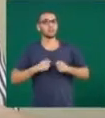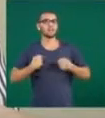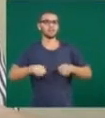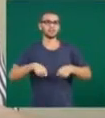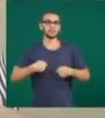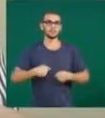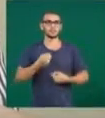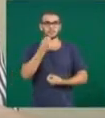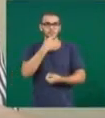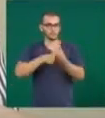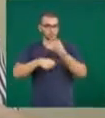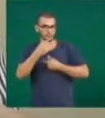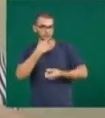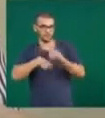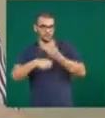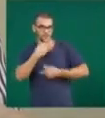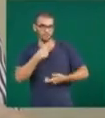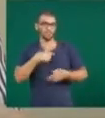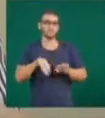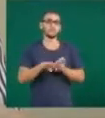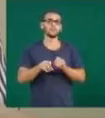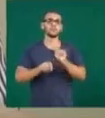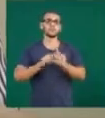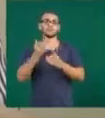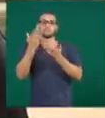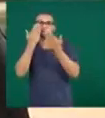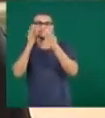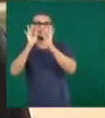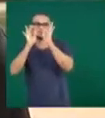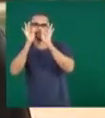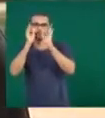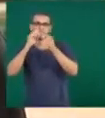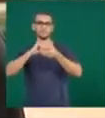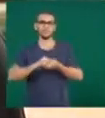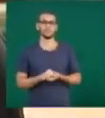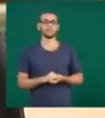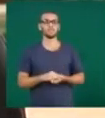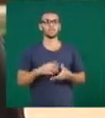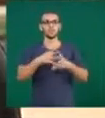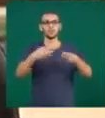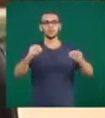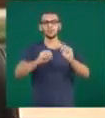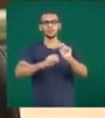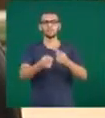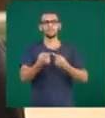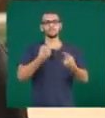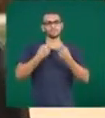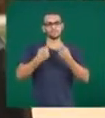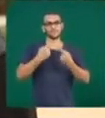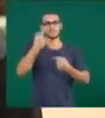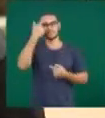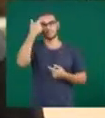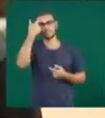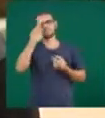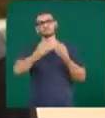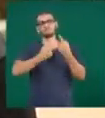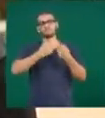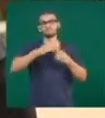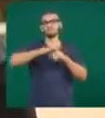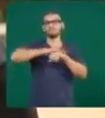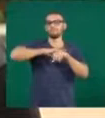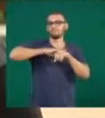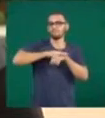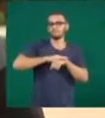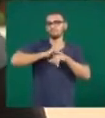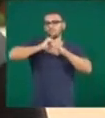a medicação para tratar e a psicoterapia. A solução, para mim, sem dúvidas, é o diálogo. Eu acredito muito no diálogo, acredito